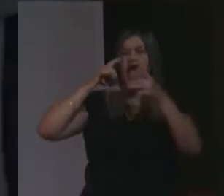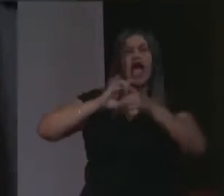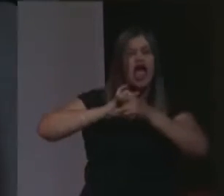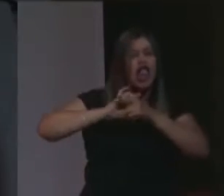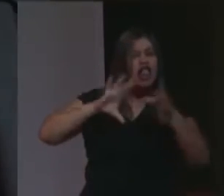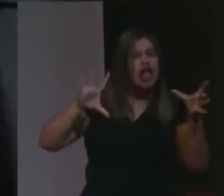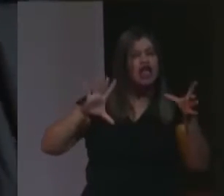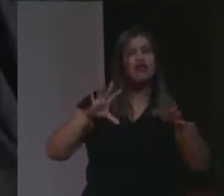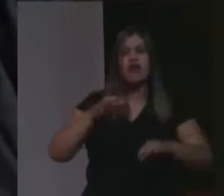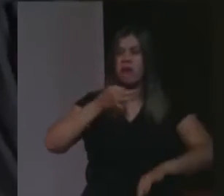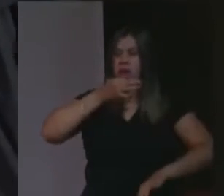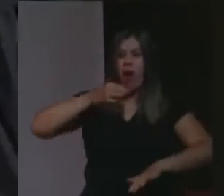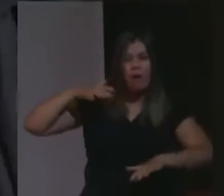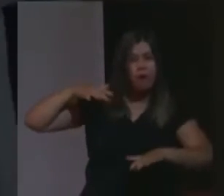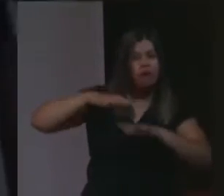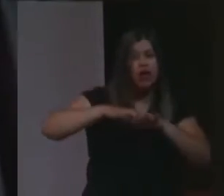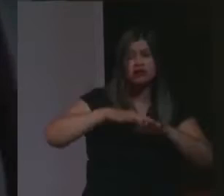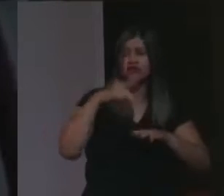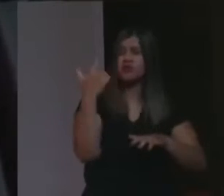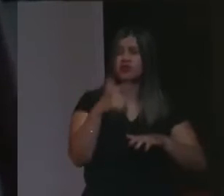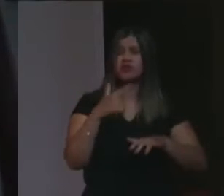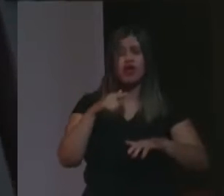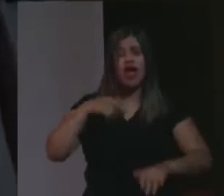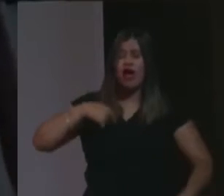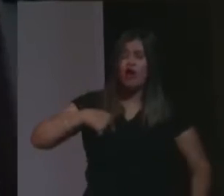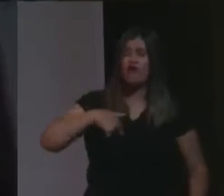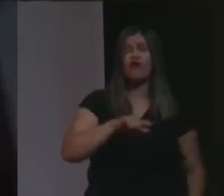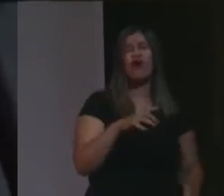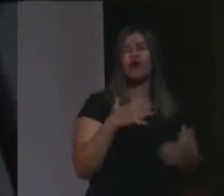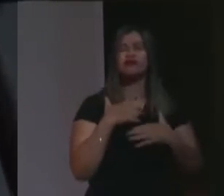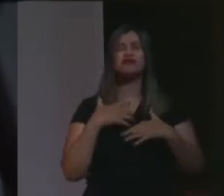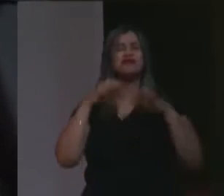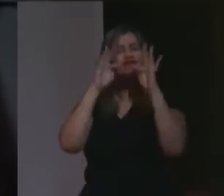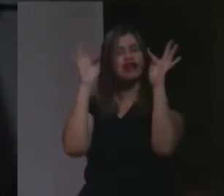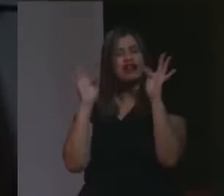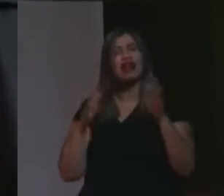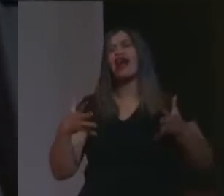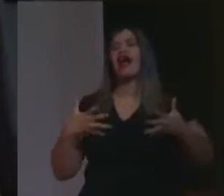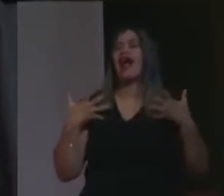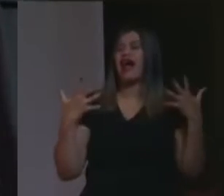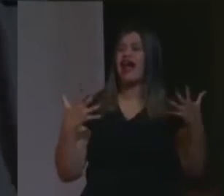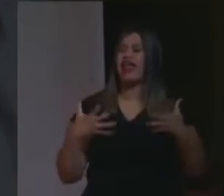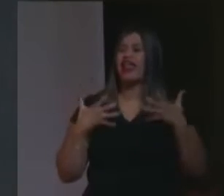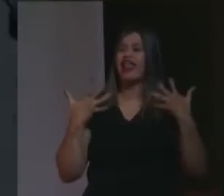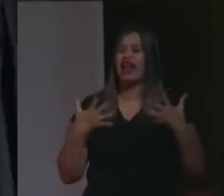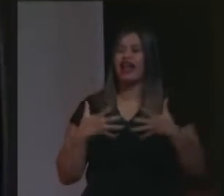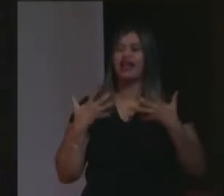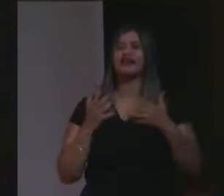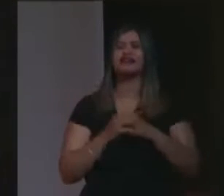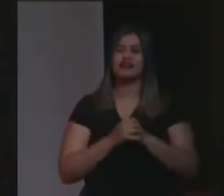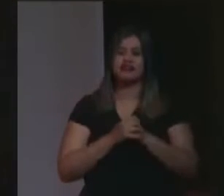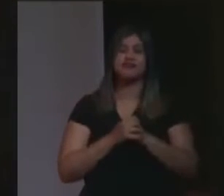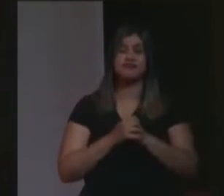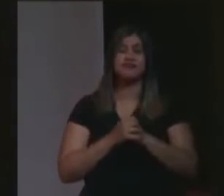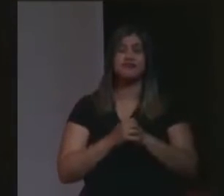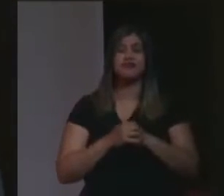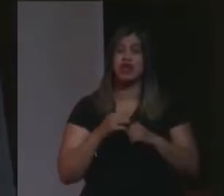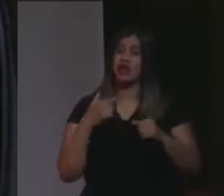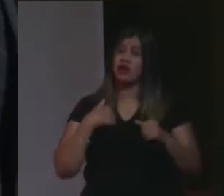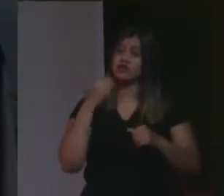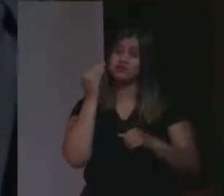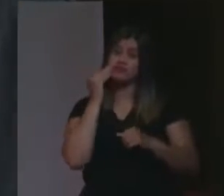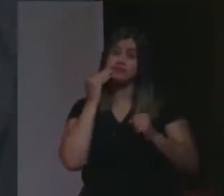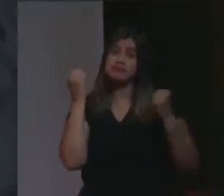de opinião, é a PUC. Eu vou feliz, vou alegre, vou de cabeça erguida, vou fazer a defesa